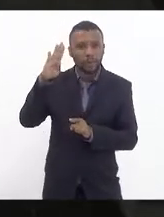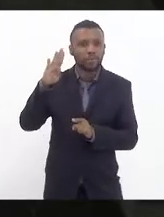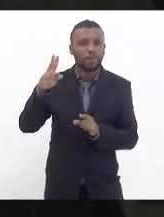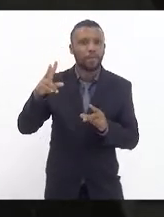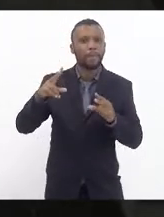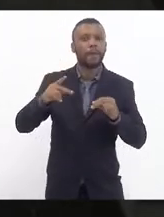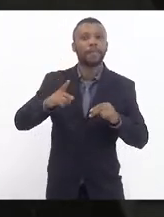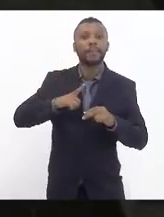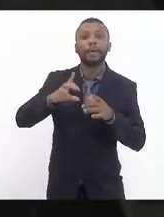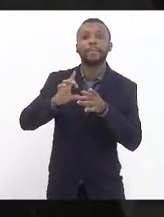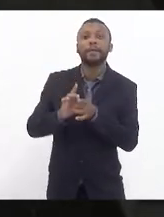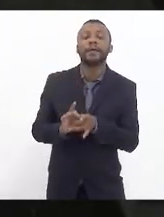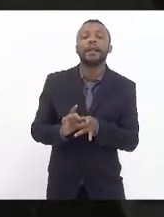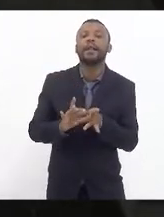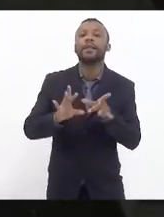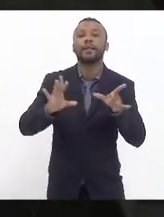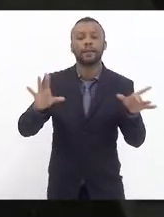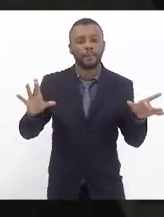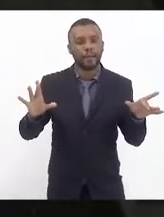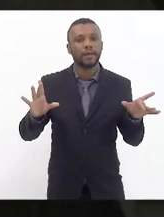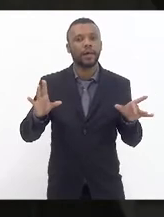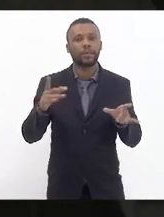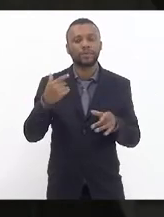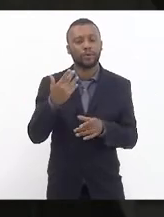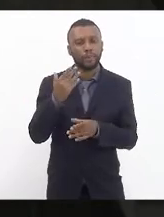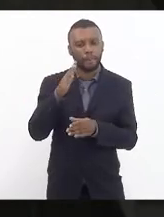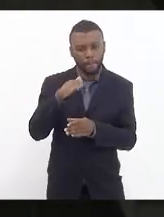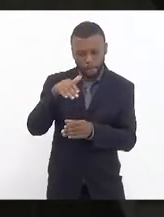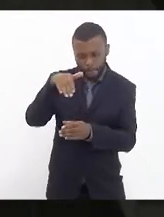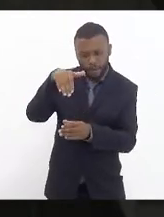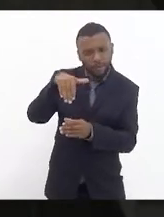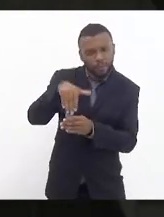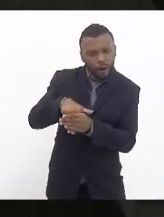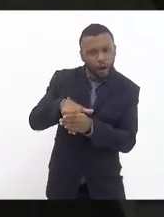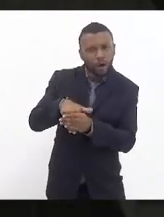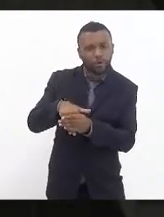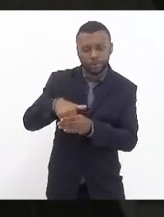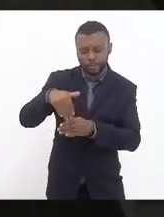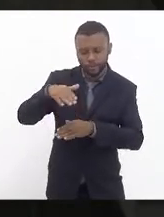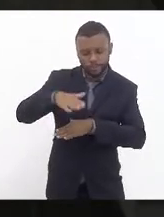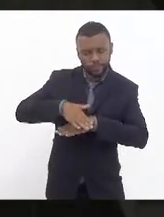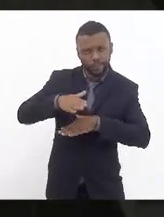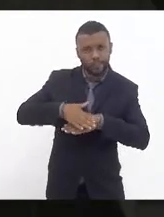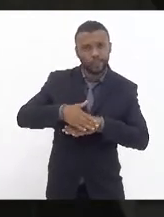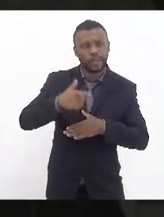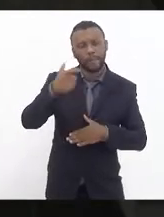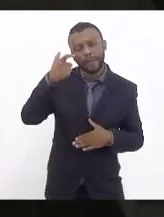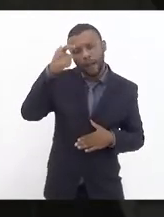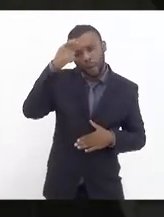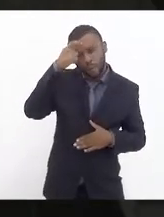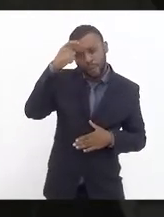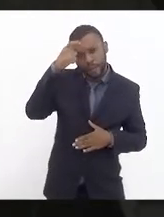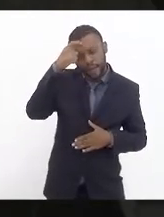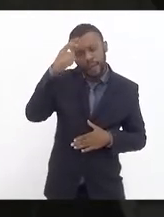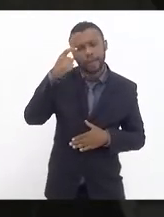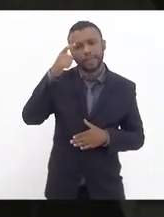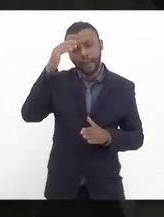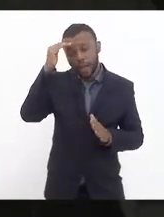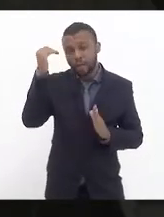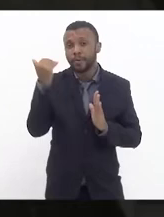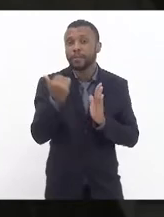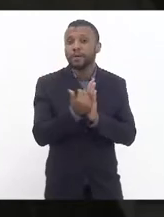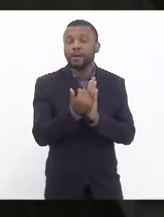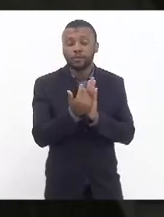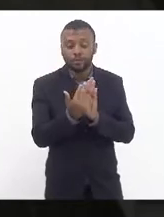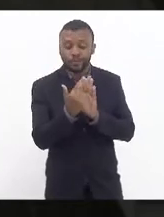liberdade, o meu voto segundo a minha consciência, os meus princípios